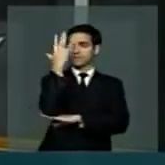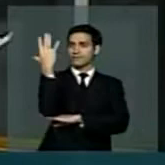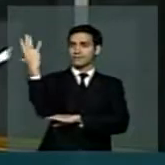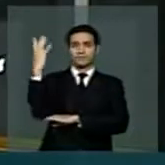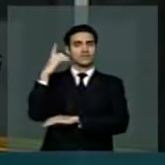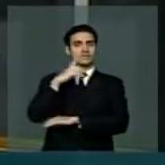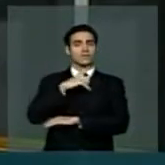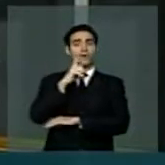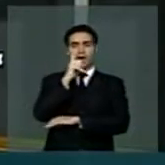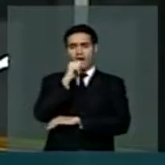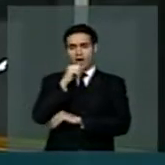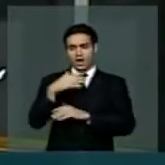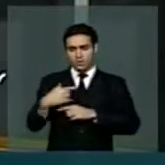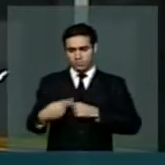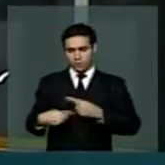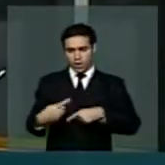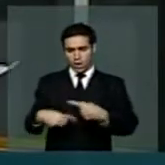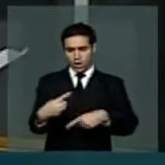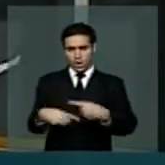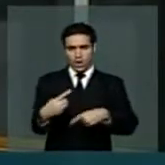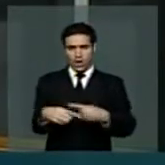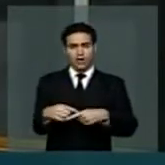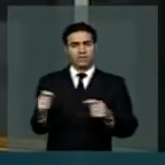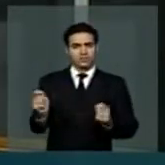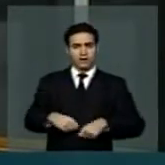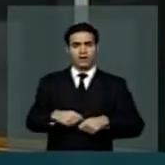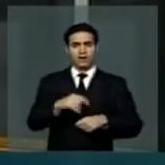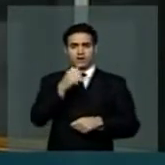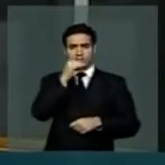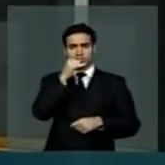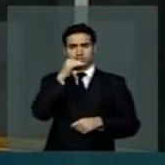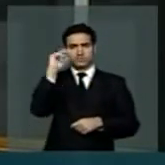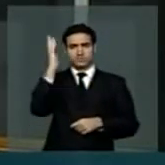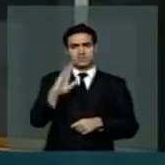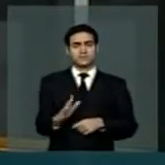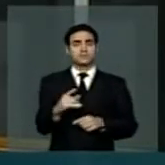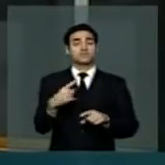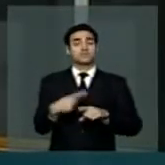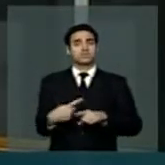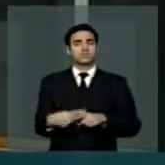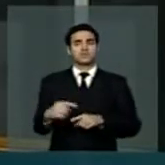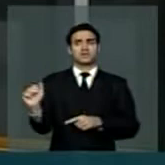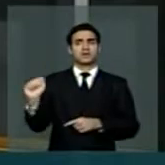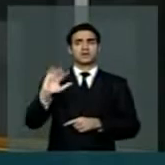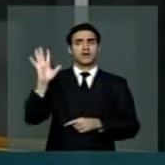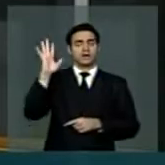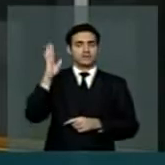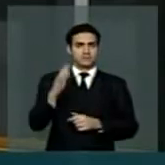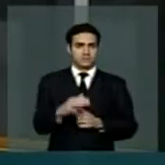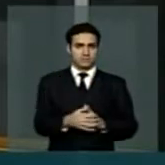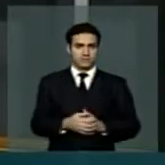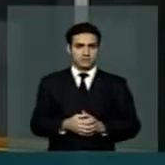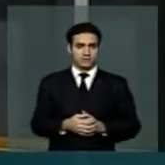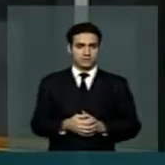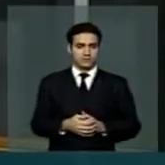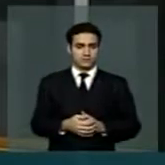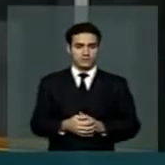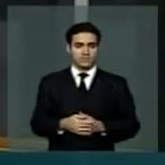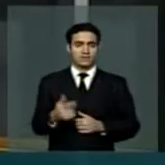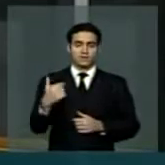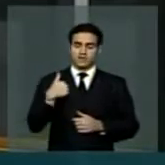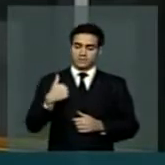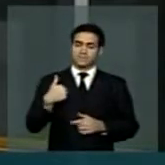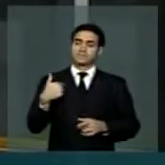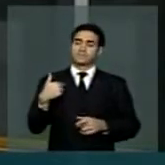a força hídrica para a geração de energia elétrica no Brasil. Ora, como membro e vice